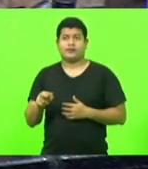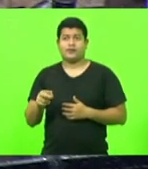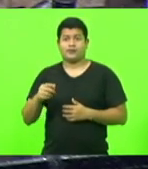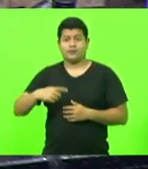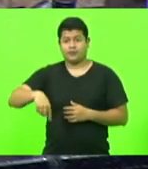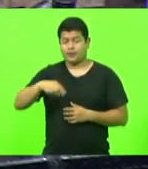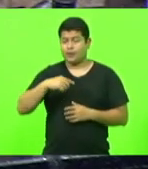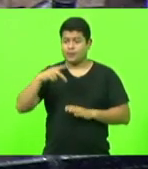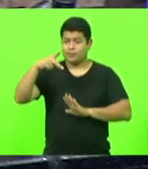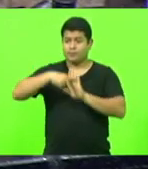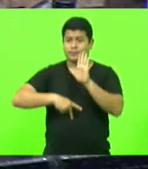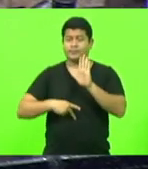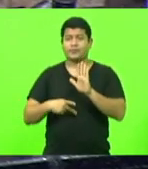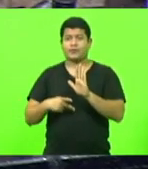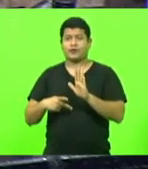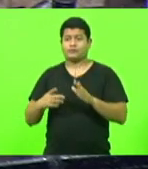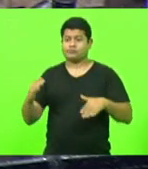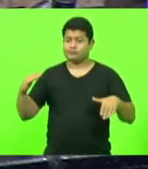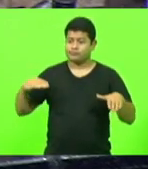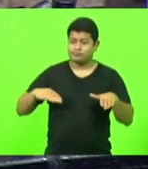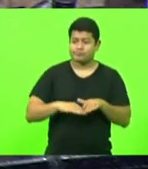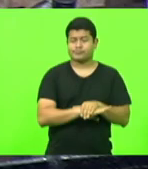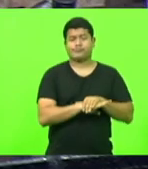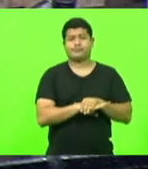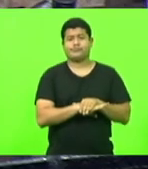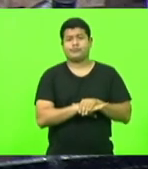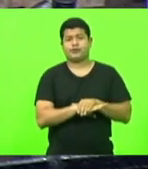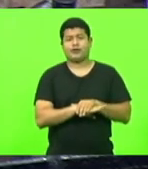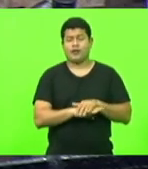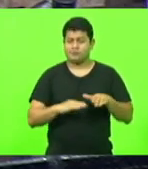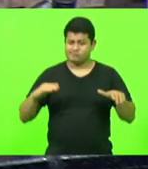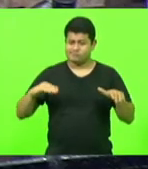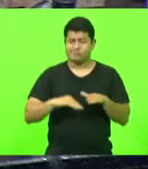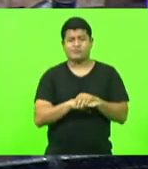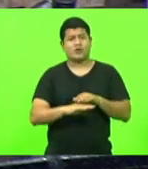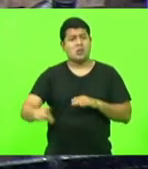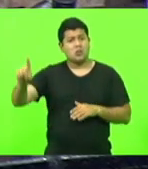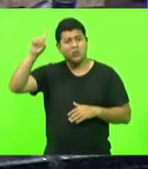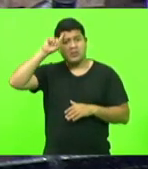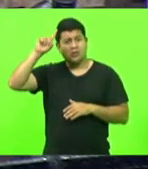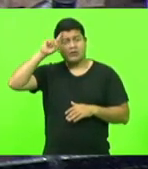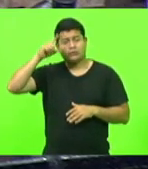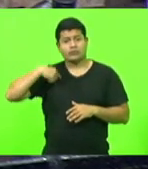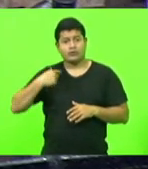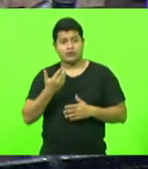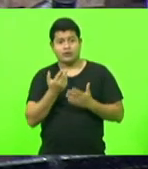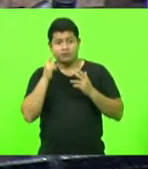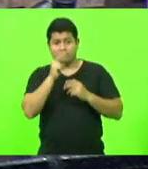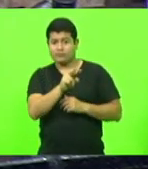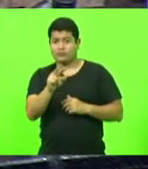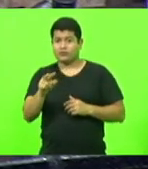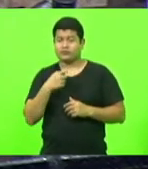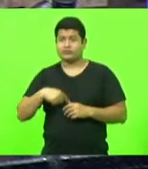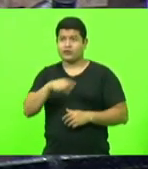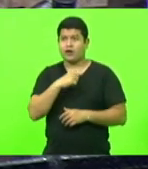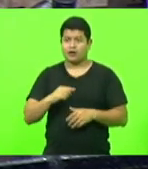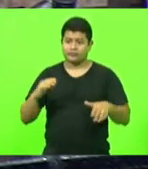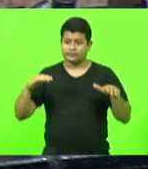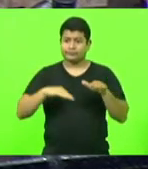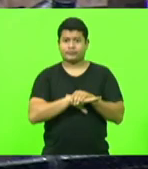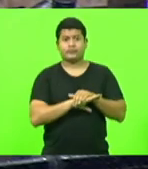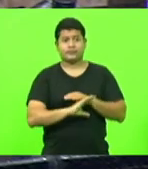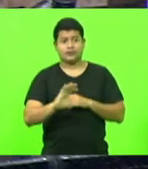sendo enterrado dia a dia, dia a dia, gente vendo as coisas acontecerem e a gente não podendo fazer nada,